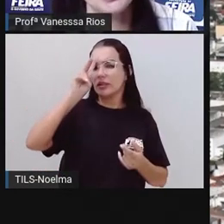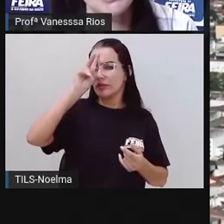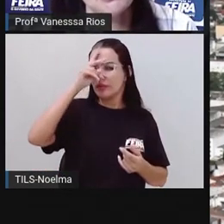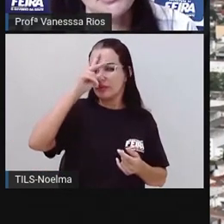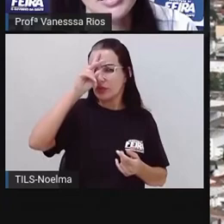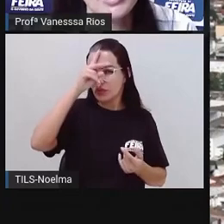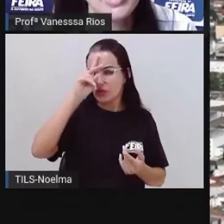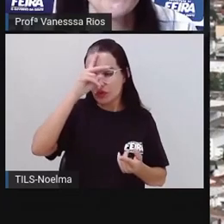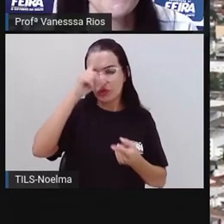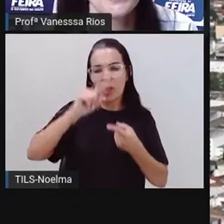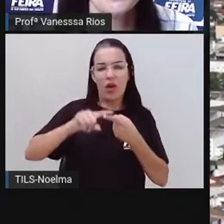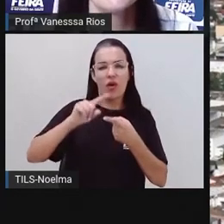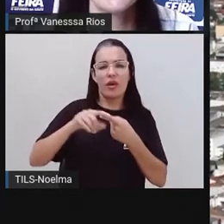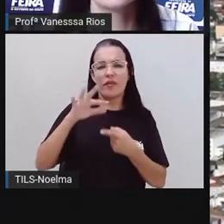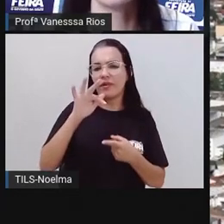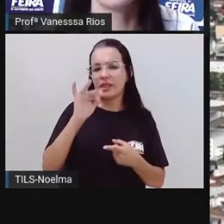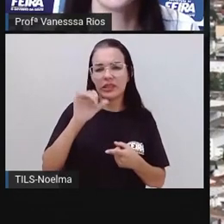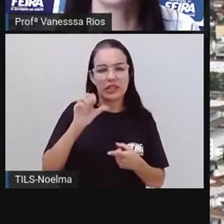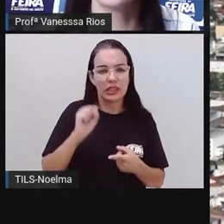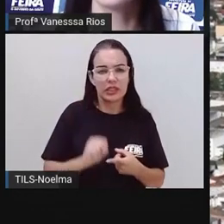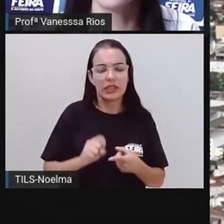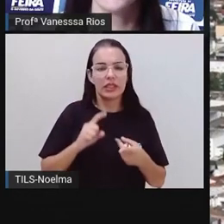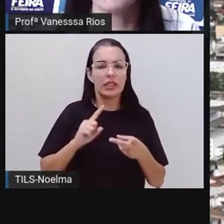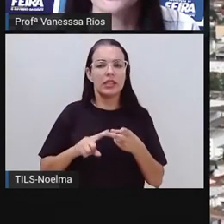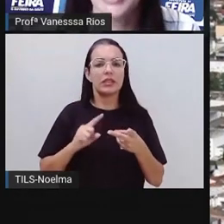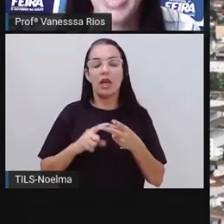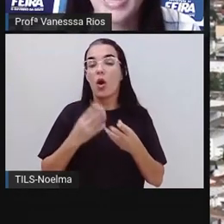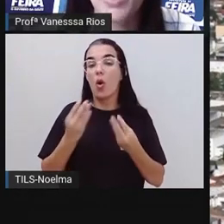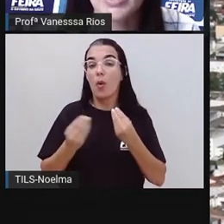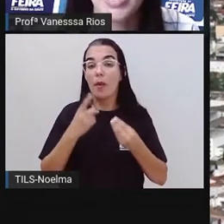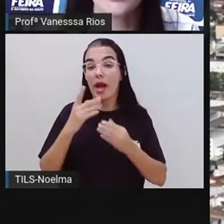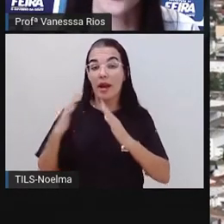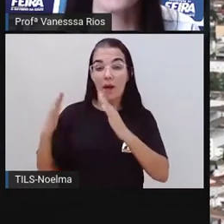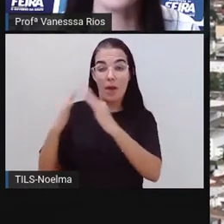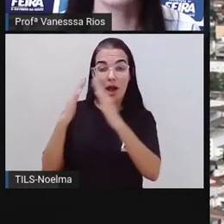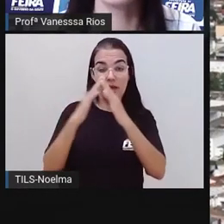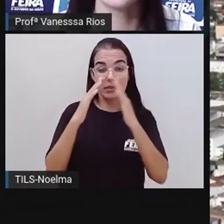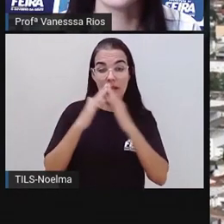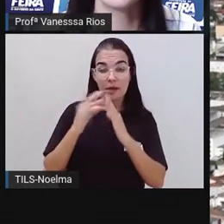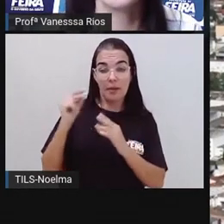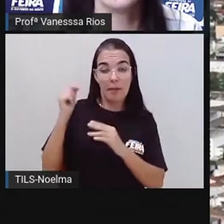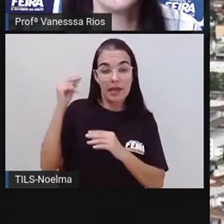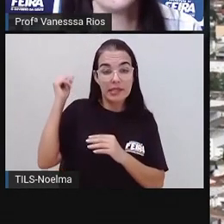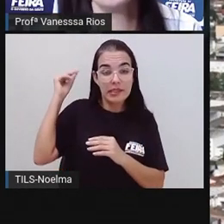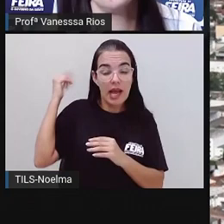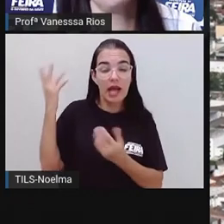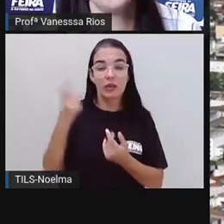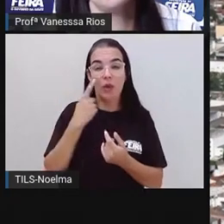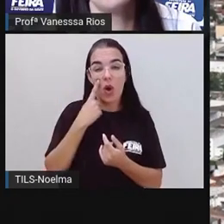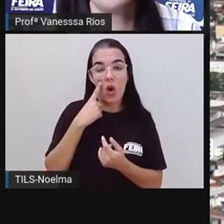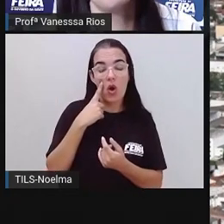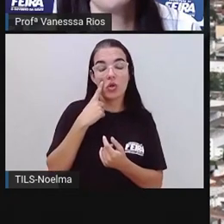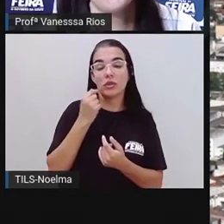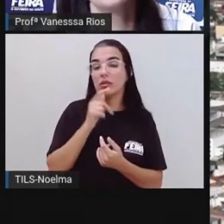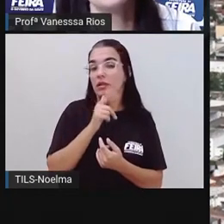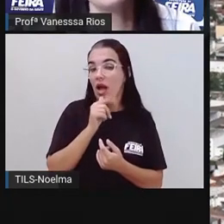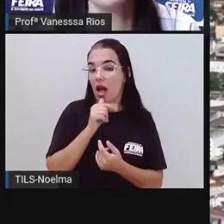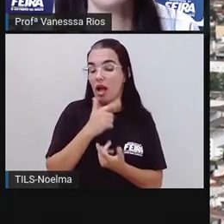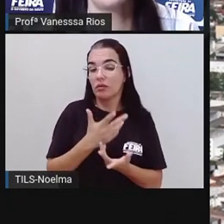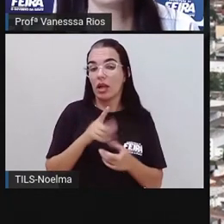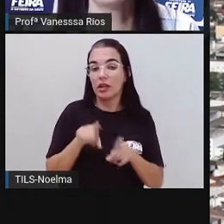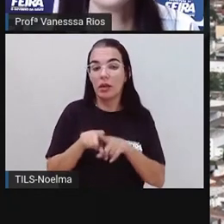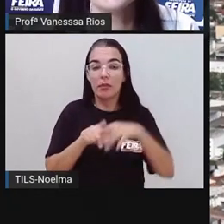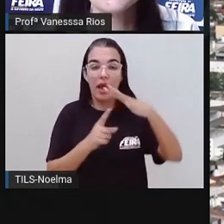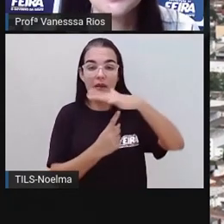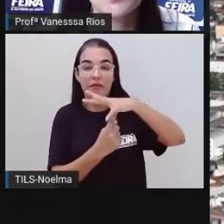primeira feira, em relação ao casarão Olhos d'Água, né? E como a feira, ela teve aí um importante